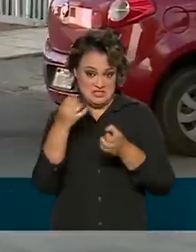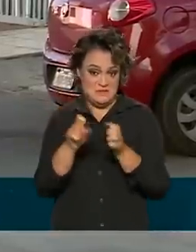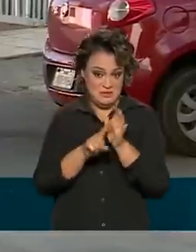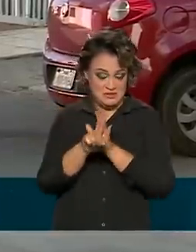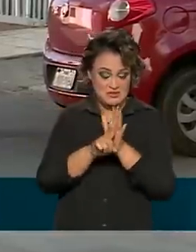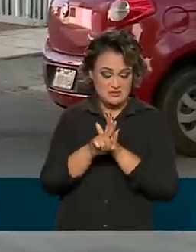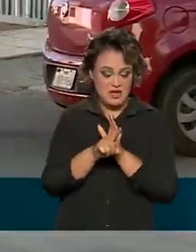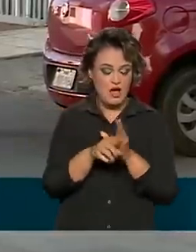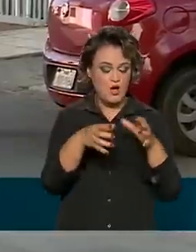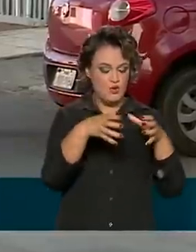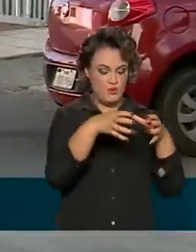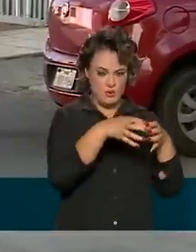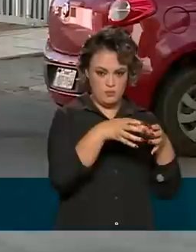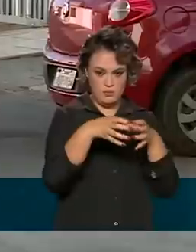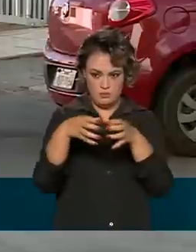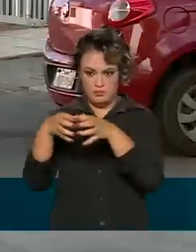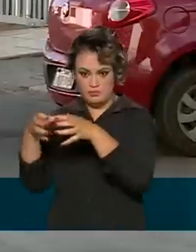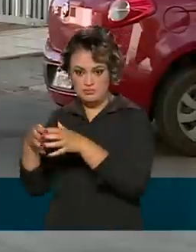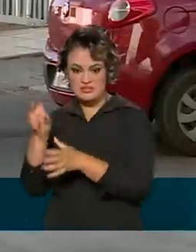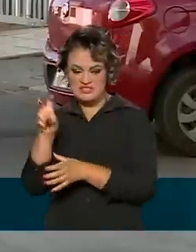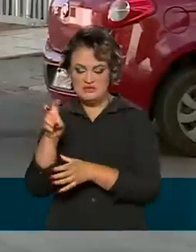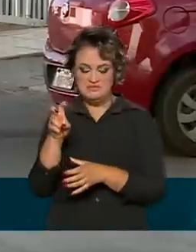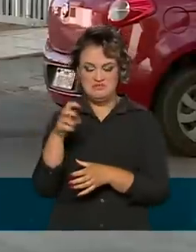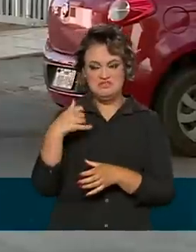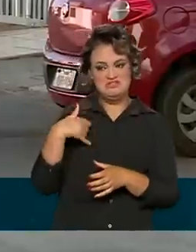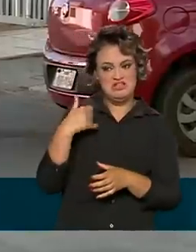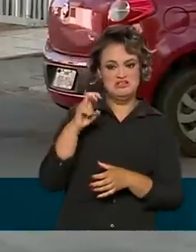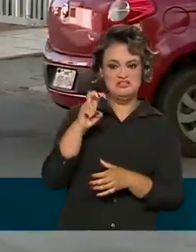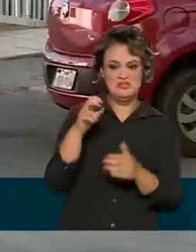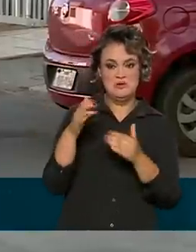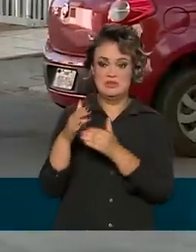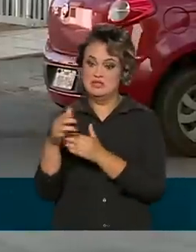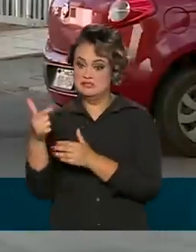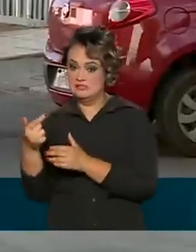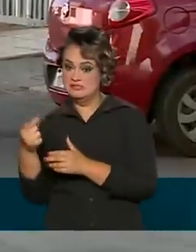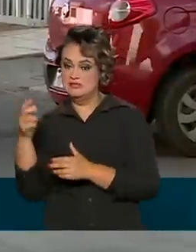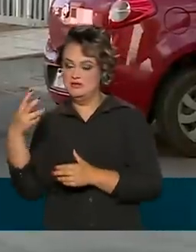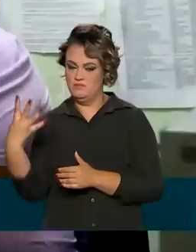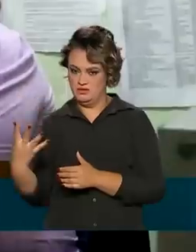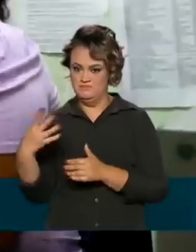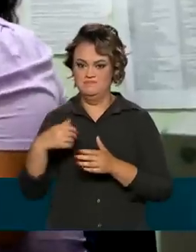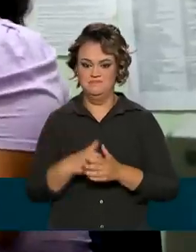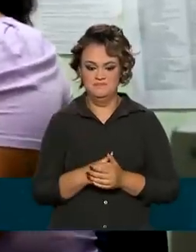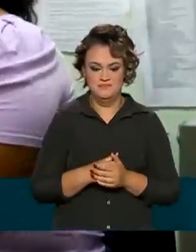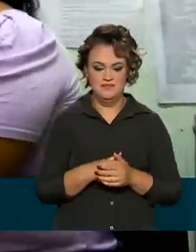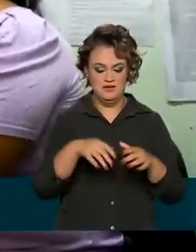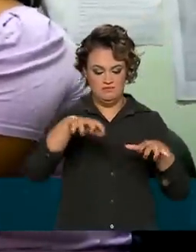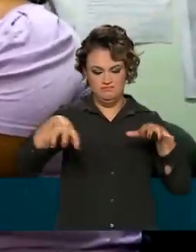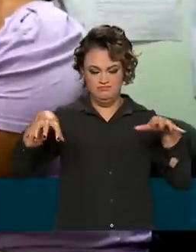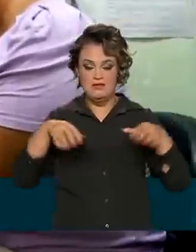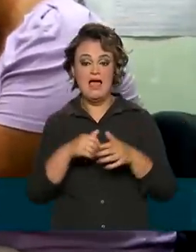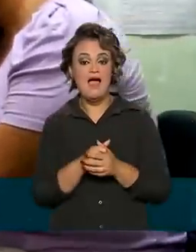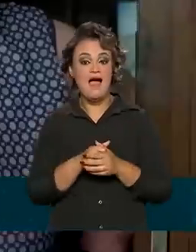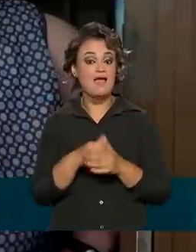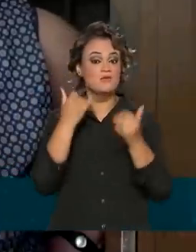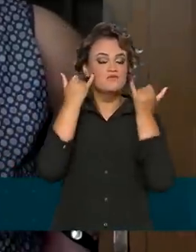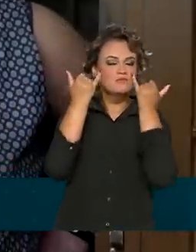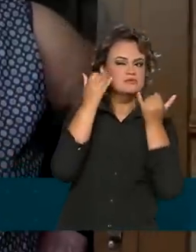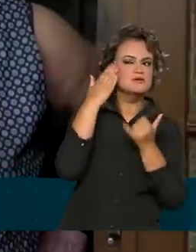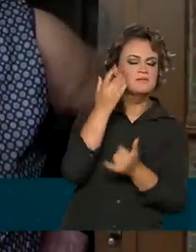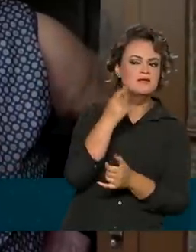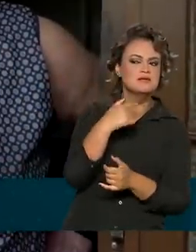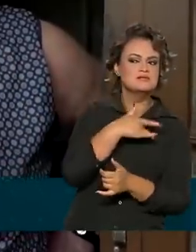cinco grupos com idades que variam de 5 a 74 anos. Com estas informações vai ser